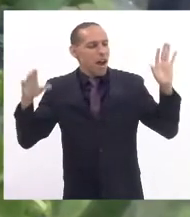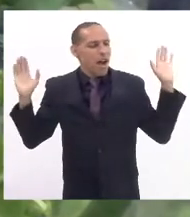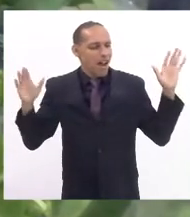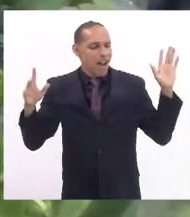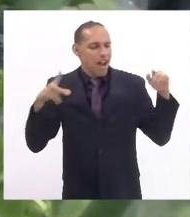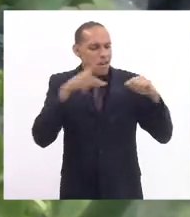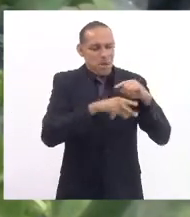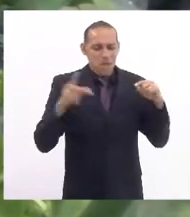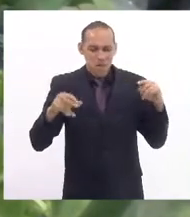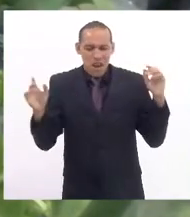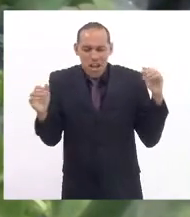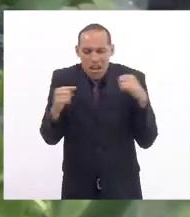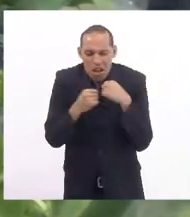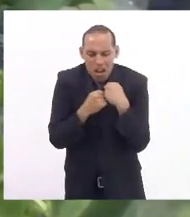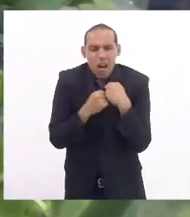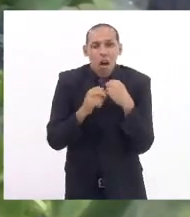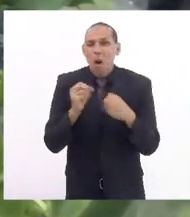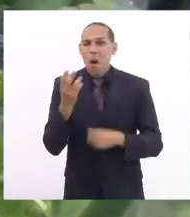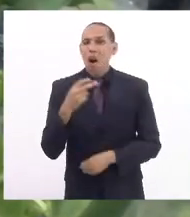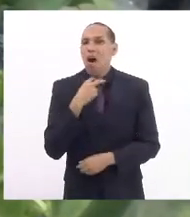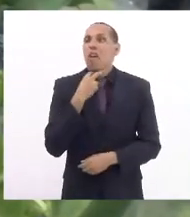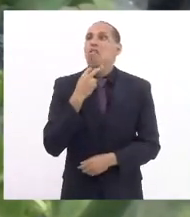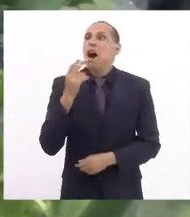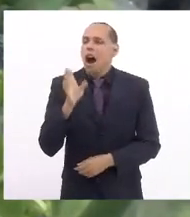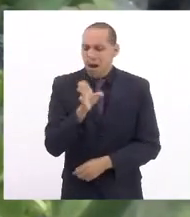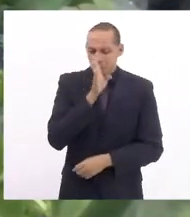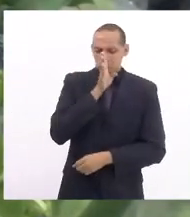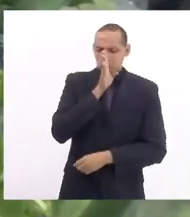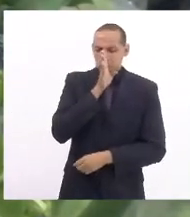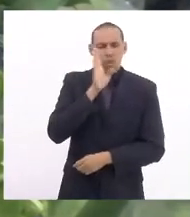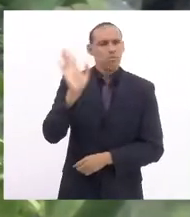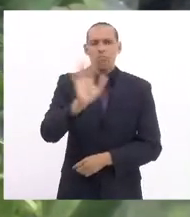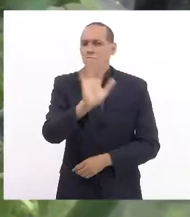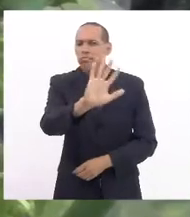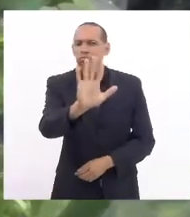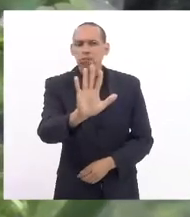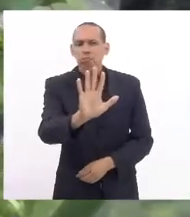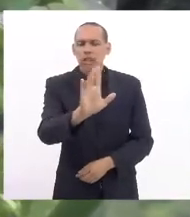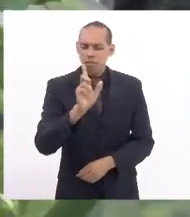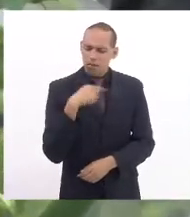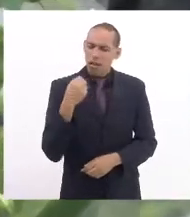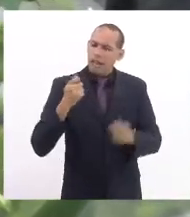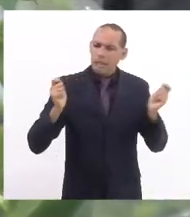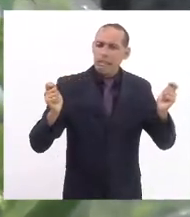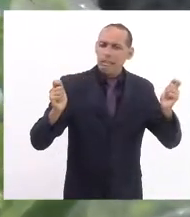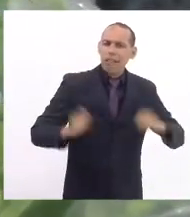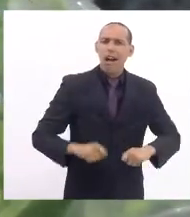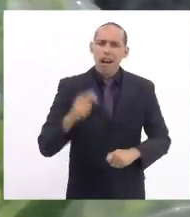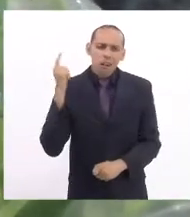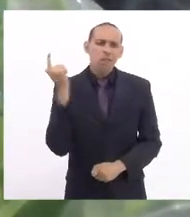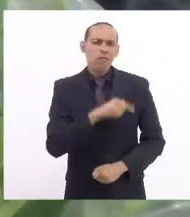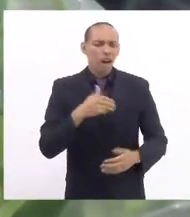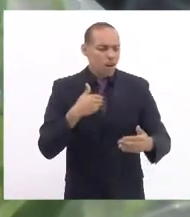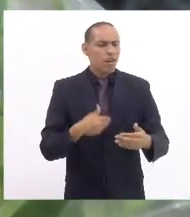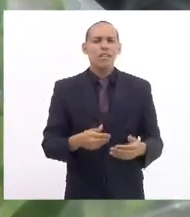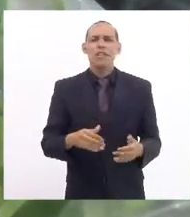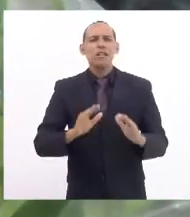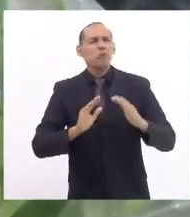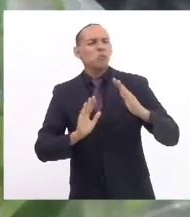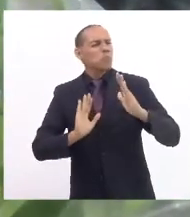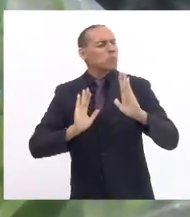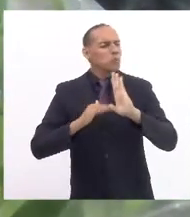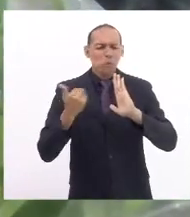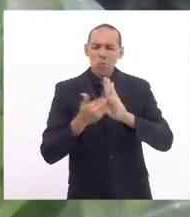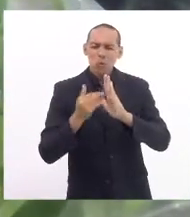voz e diga que nós não somos capazes. Nós somos capazes de fazer o além.